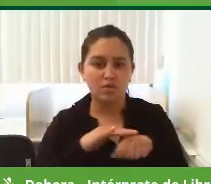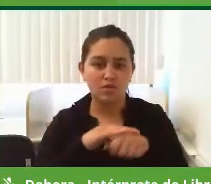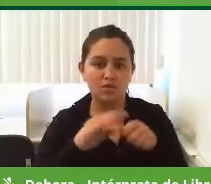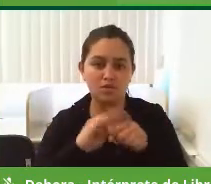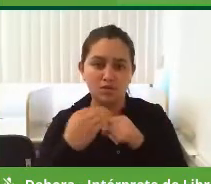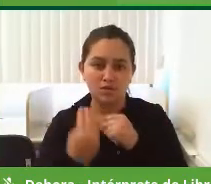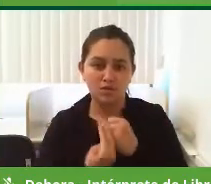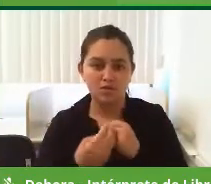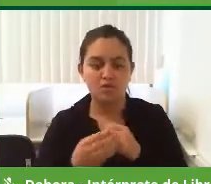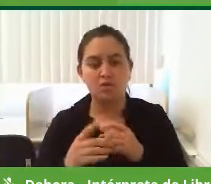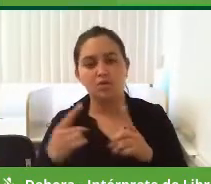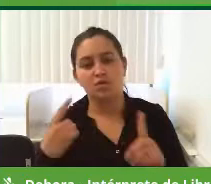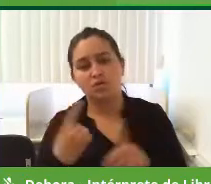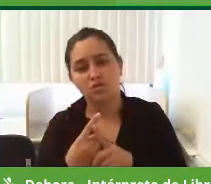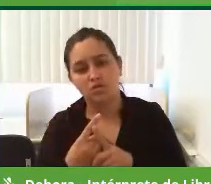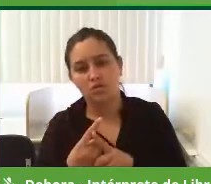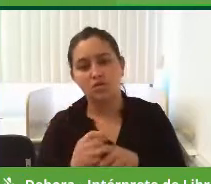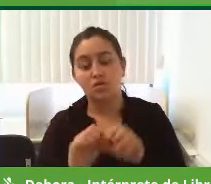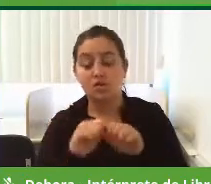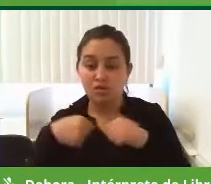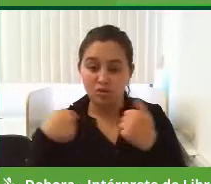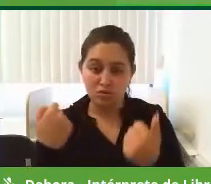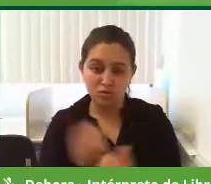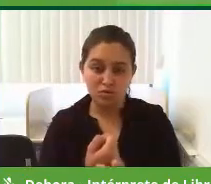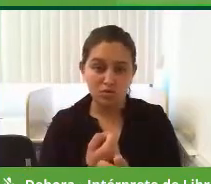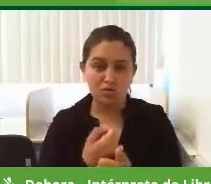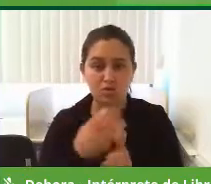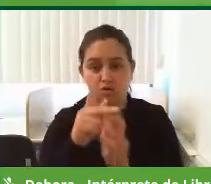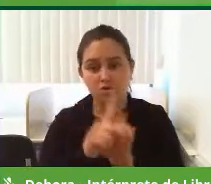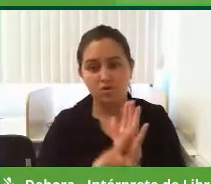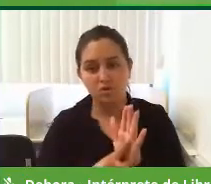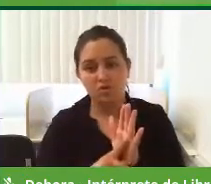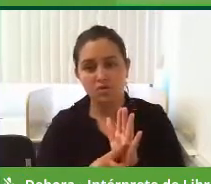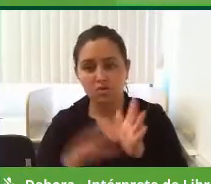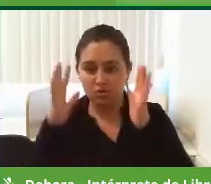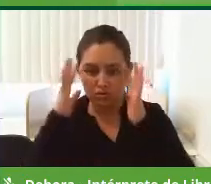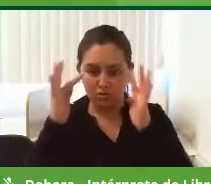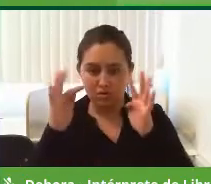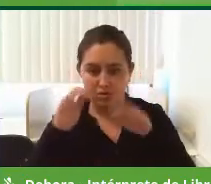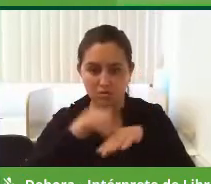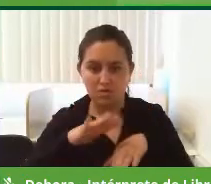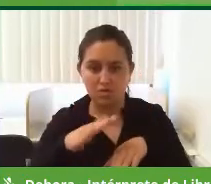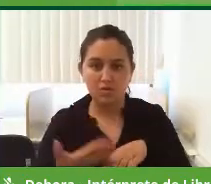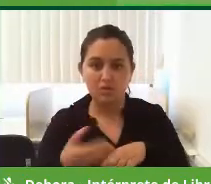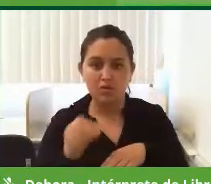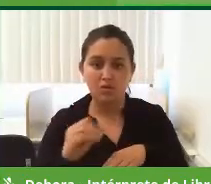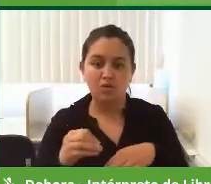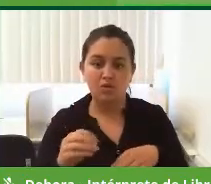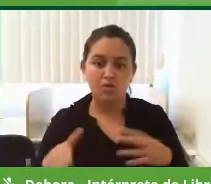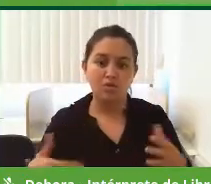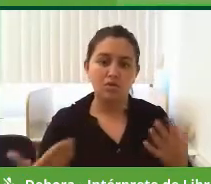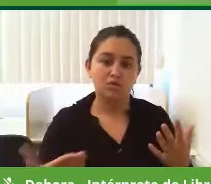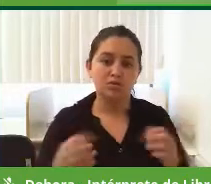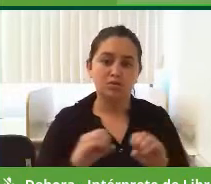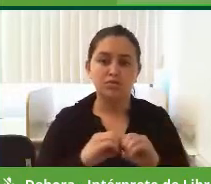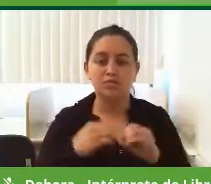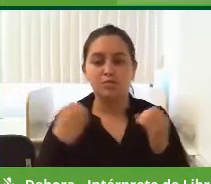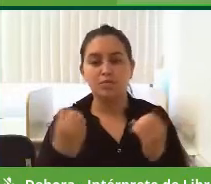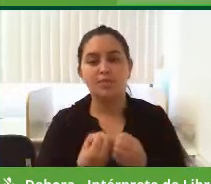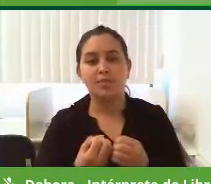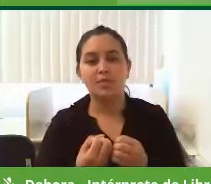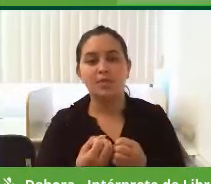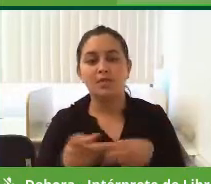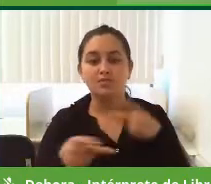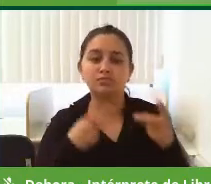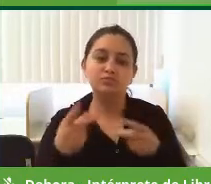sociedade, através das grandes assembleias, os projetos que são prioridade, aquelas prioridades, onde que a sociedade vai dizer para nós,